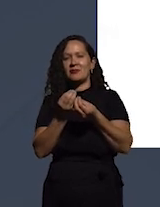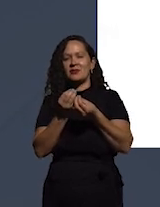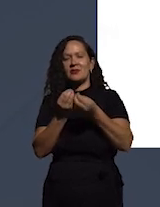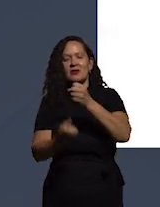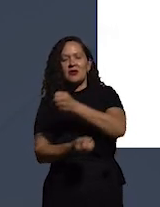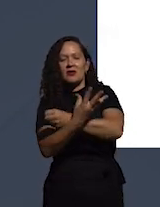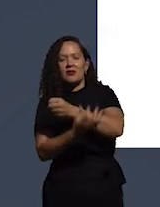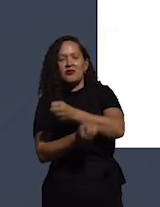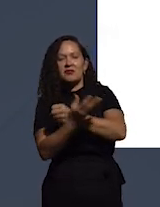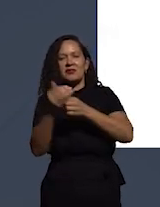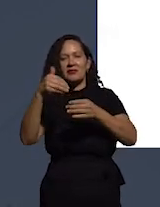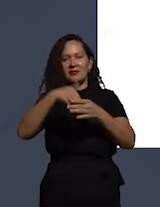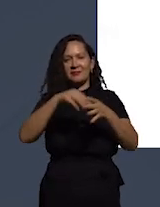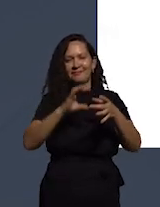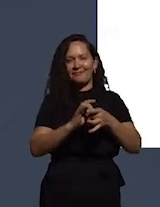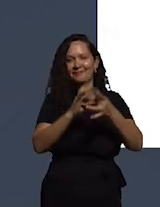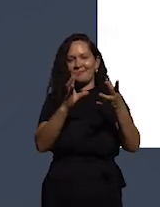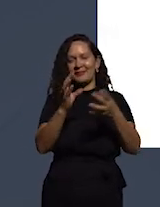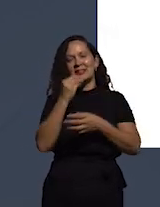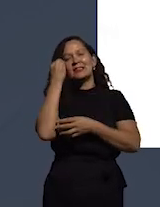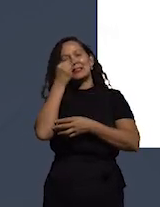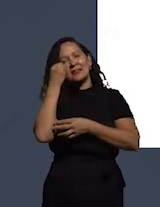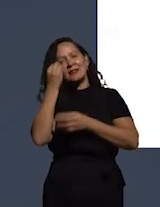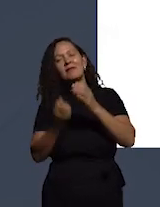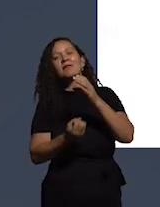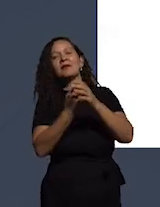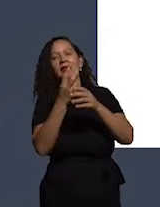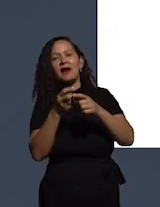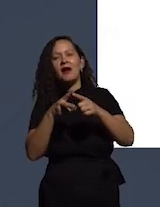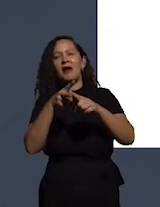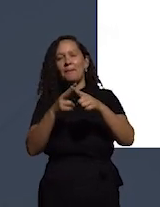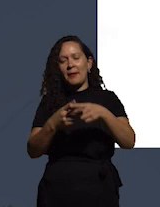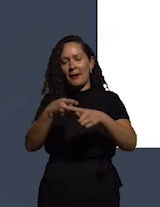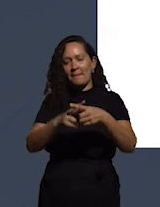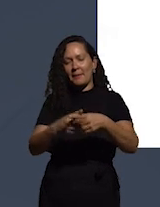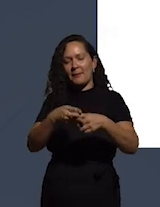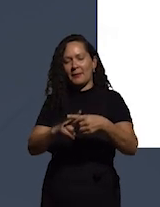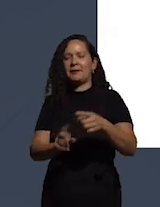democracia nós tentamos construir uma ferramenta bem prática primeiro